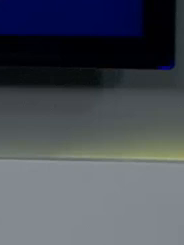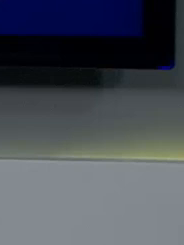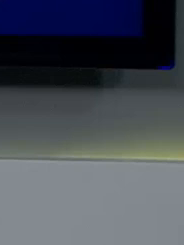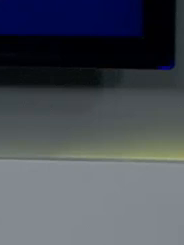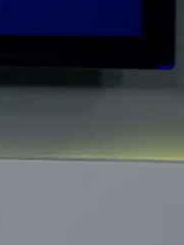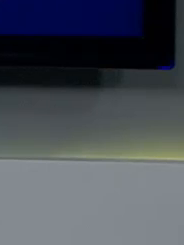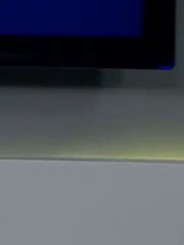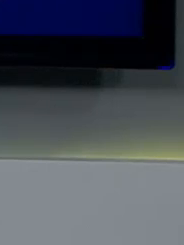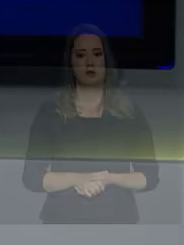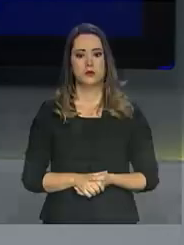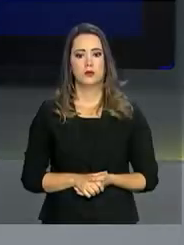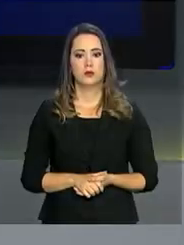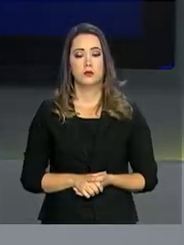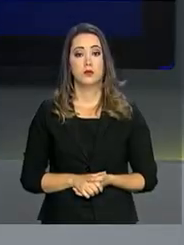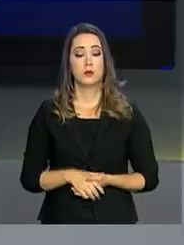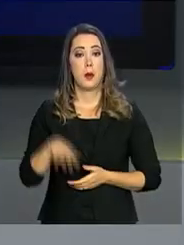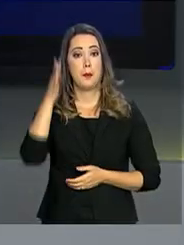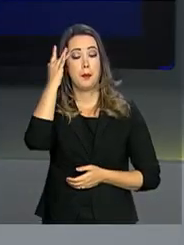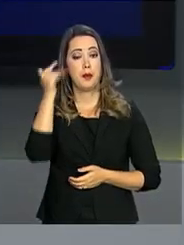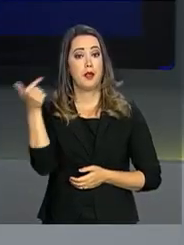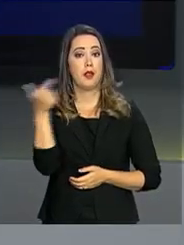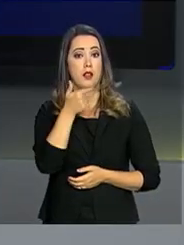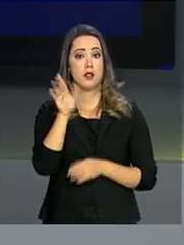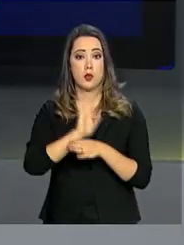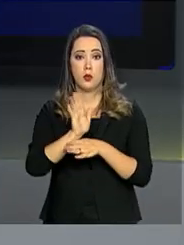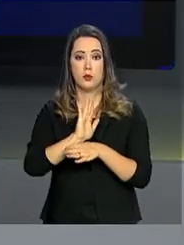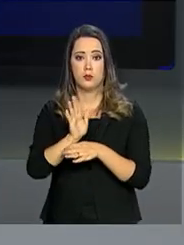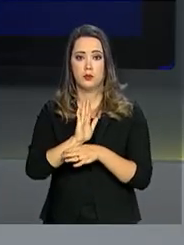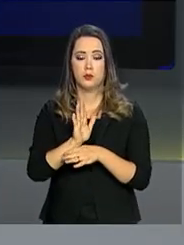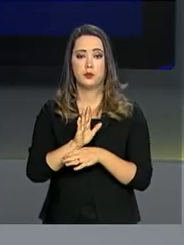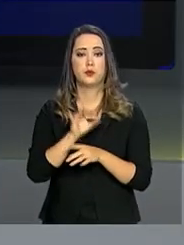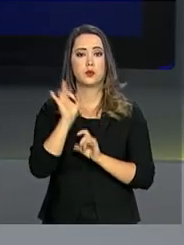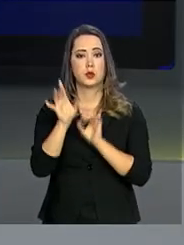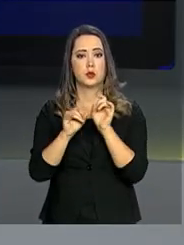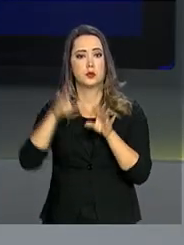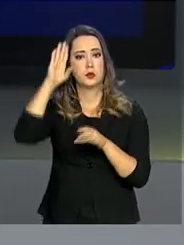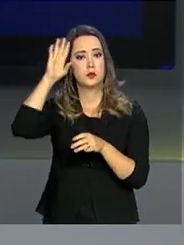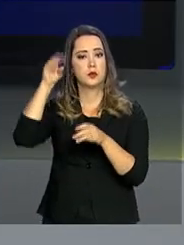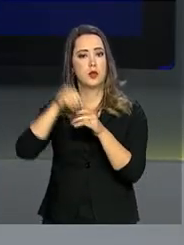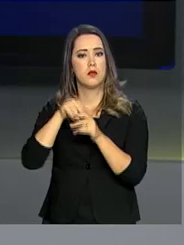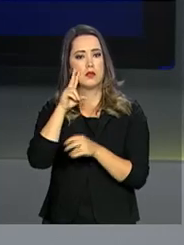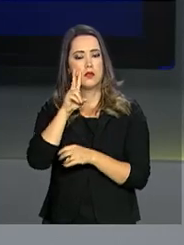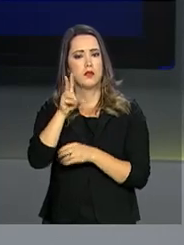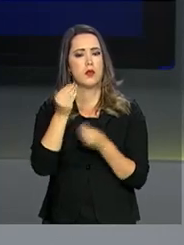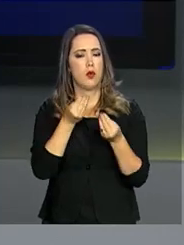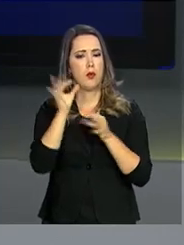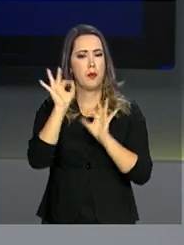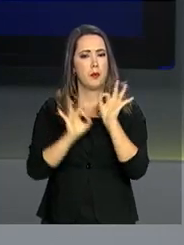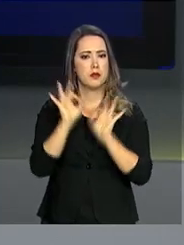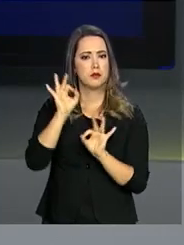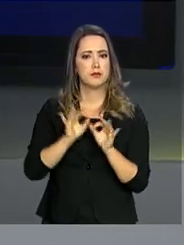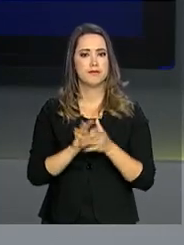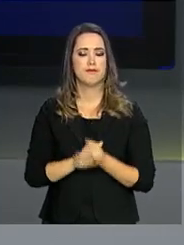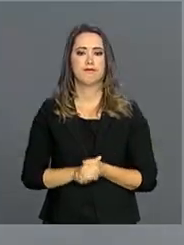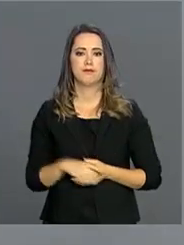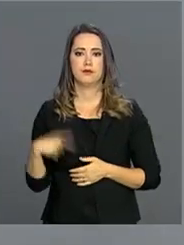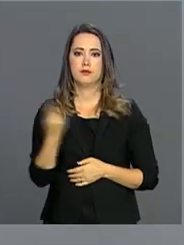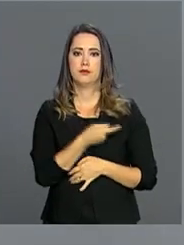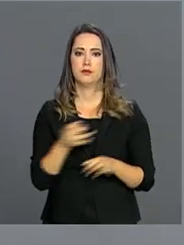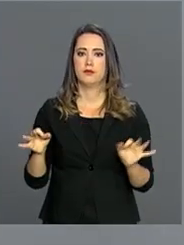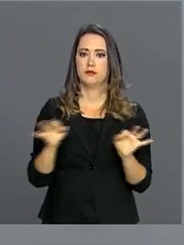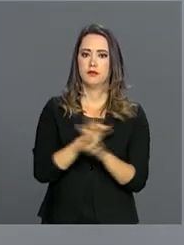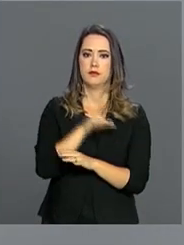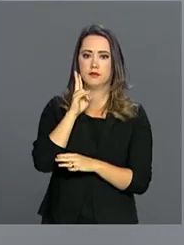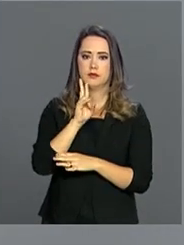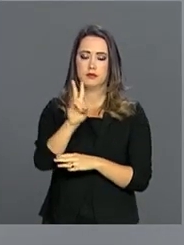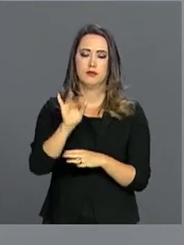Amanhã, na segunda reportagem especial sobre a intervenção federal, você vai ver como as operações são planejadas. E nós ficamos